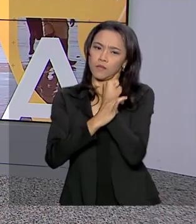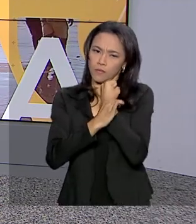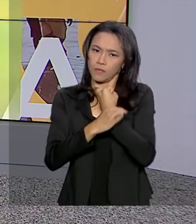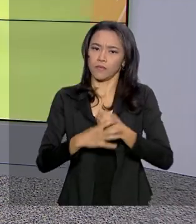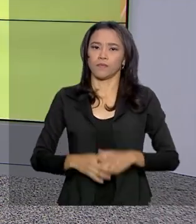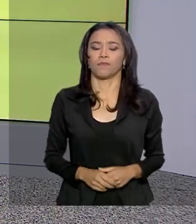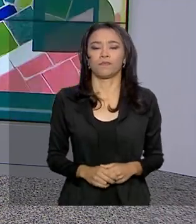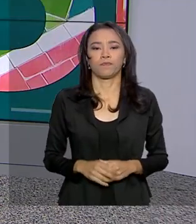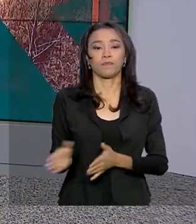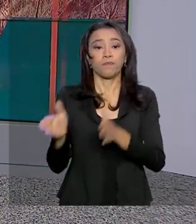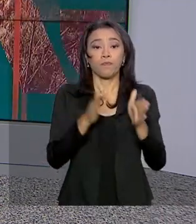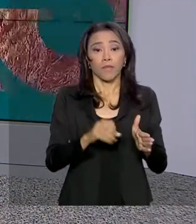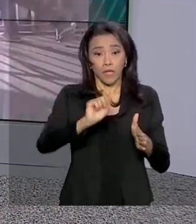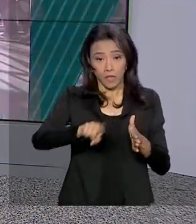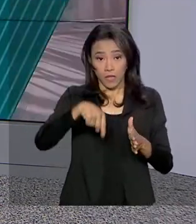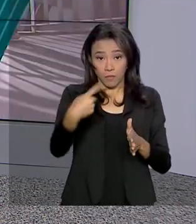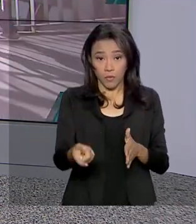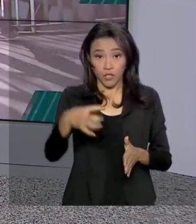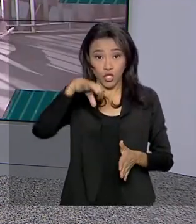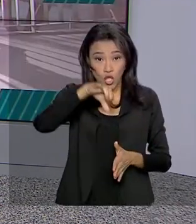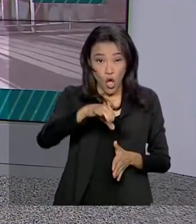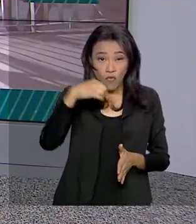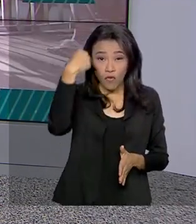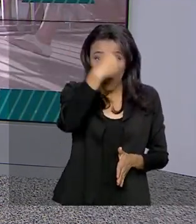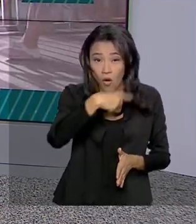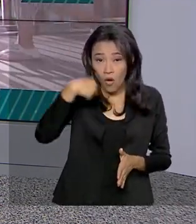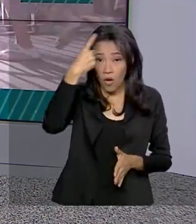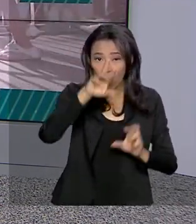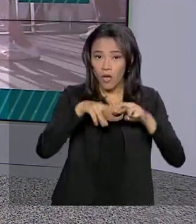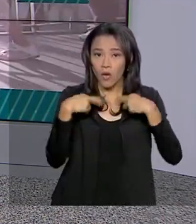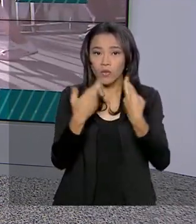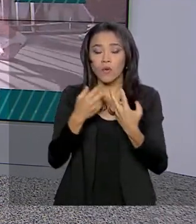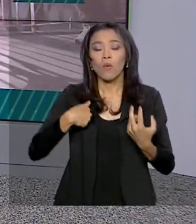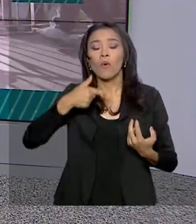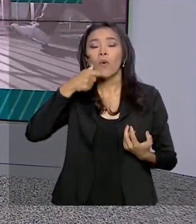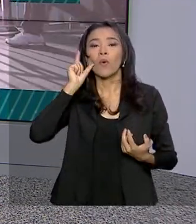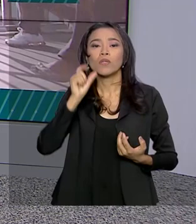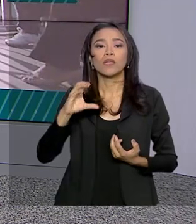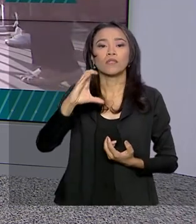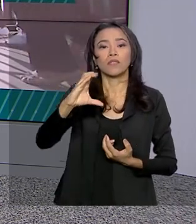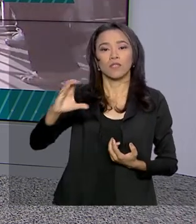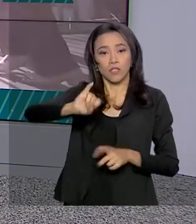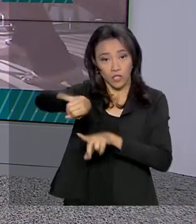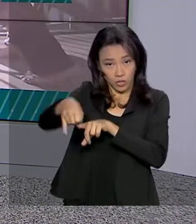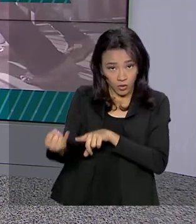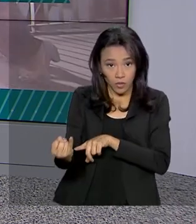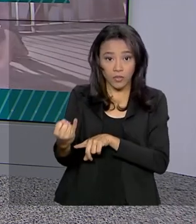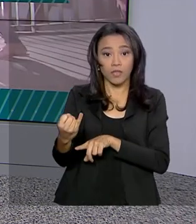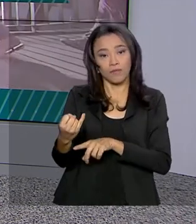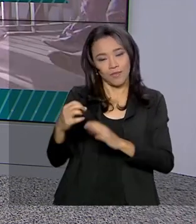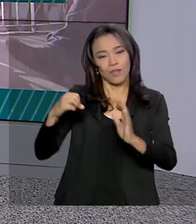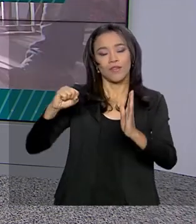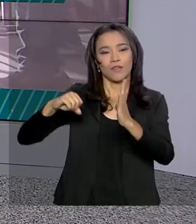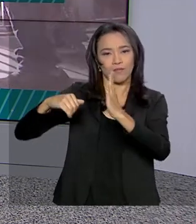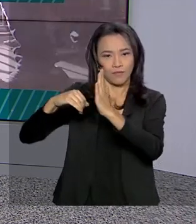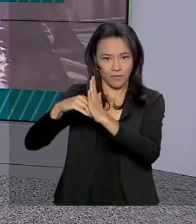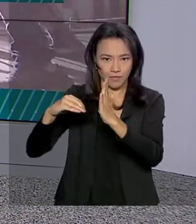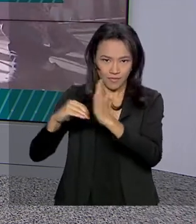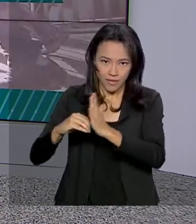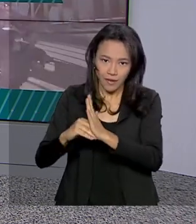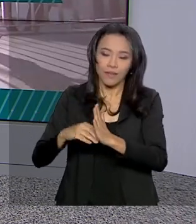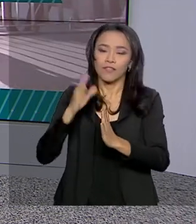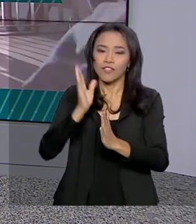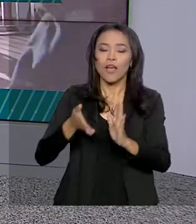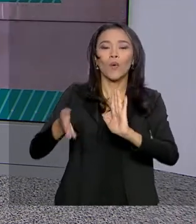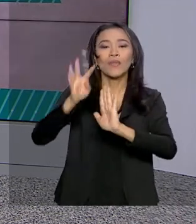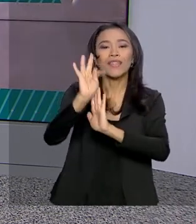Depois de mais de nove horas de reunião ontem, a Comissão de Constituição e Justiça do Senado aprovou o texto base da proposta